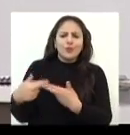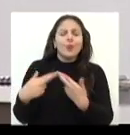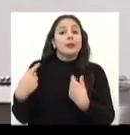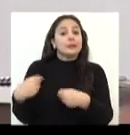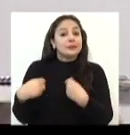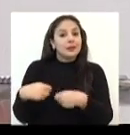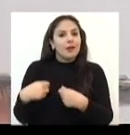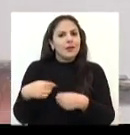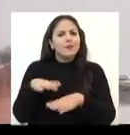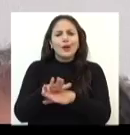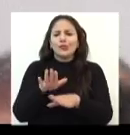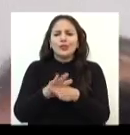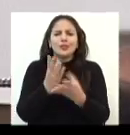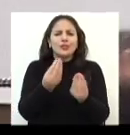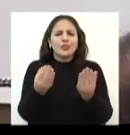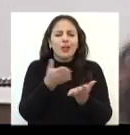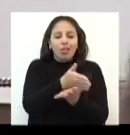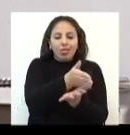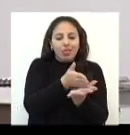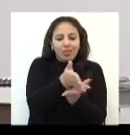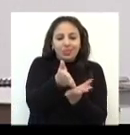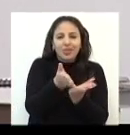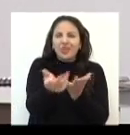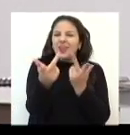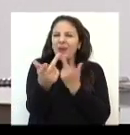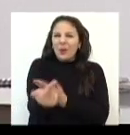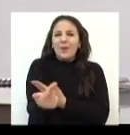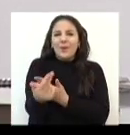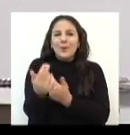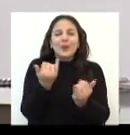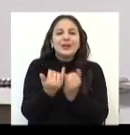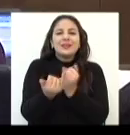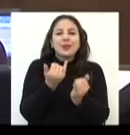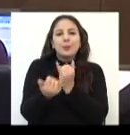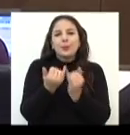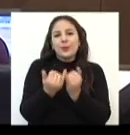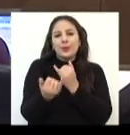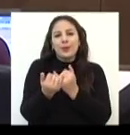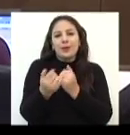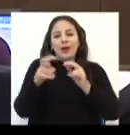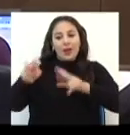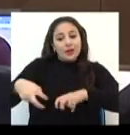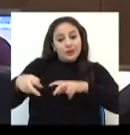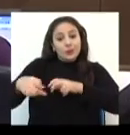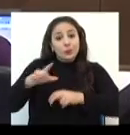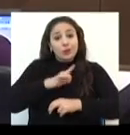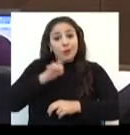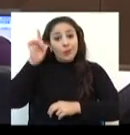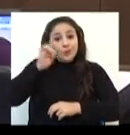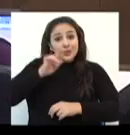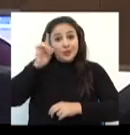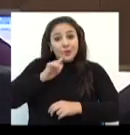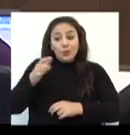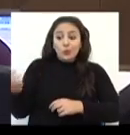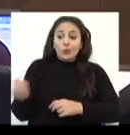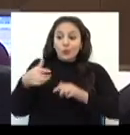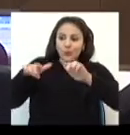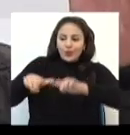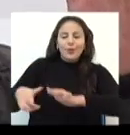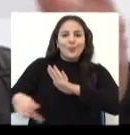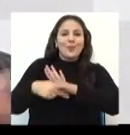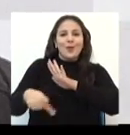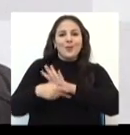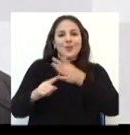beneficiar diversos segmentos, como os agricultores que ganharam um novo espaço para a feira do produtor.